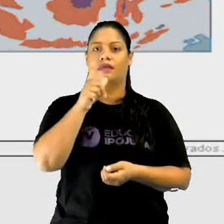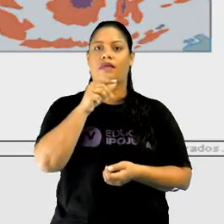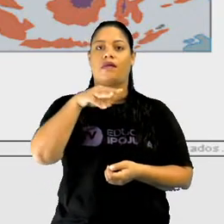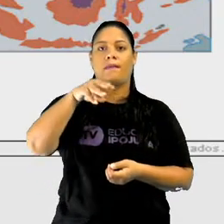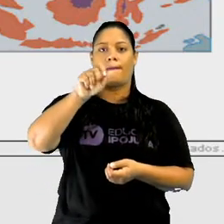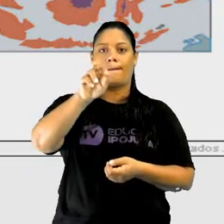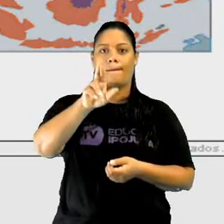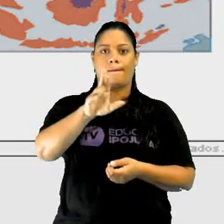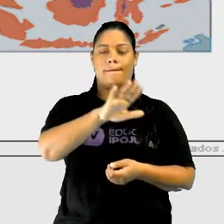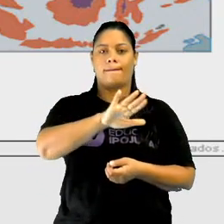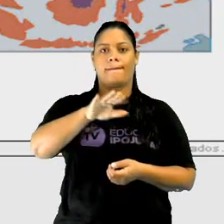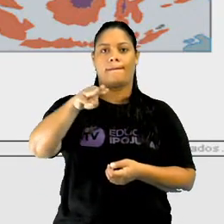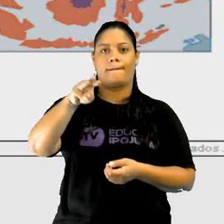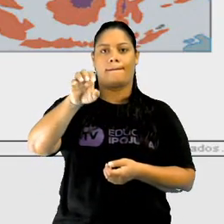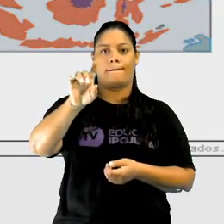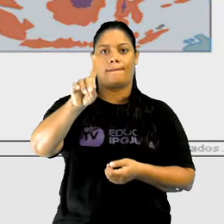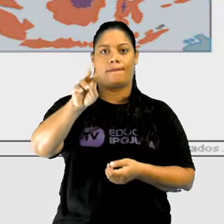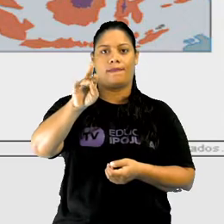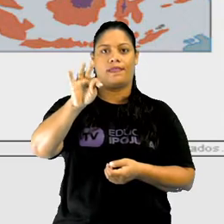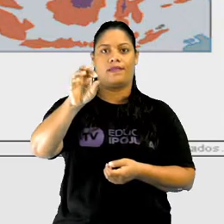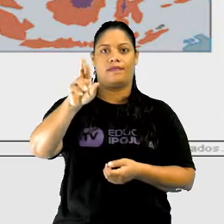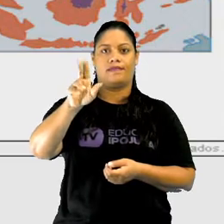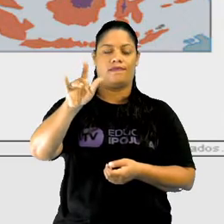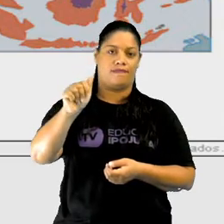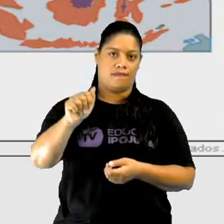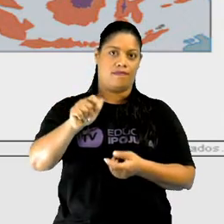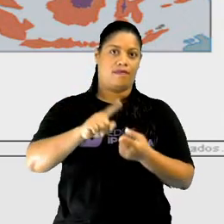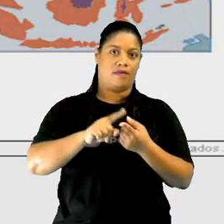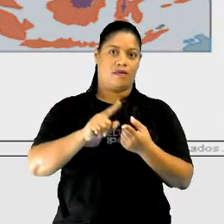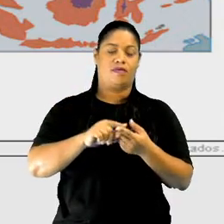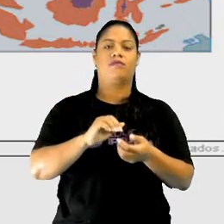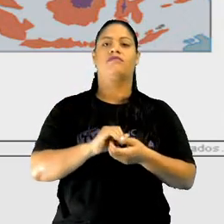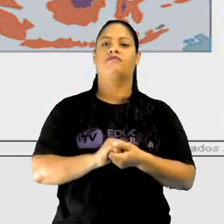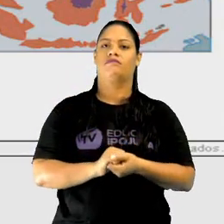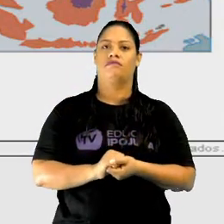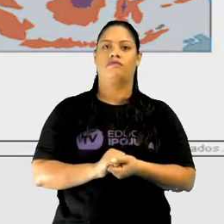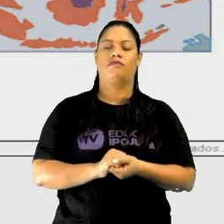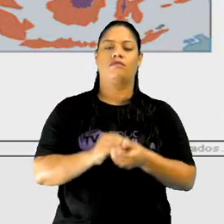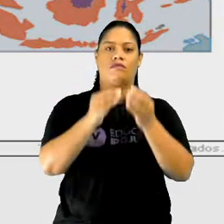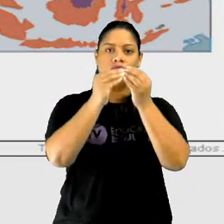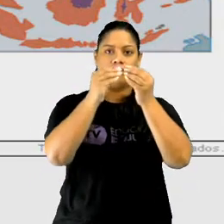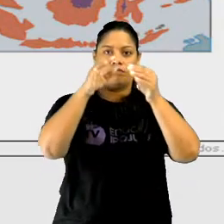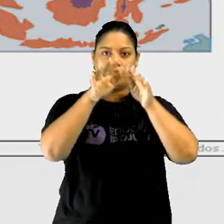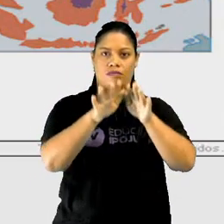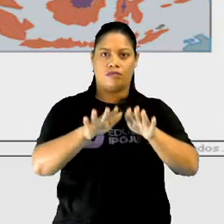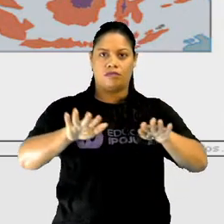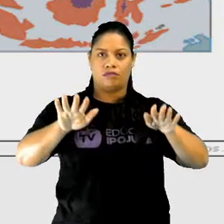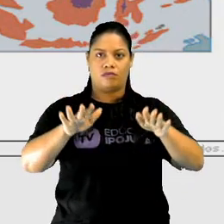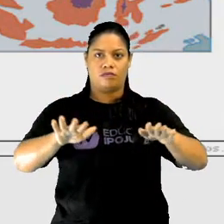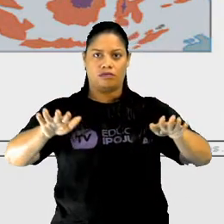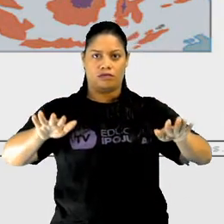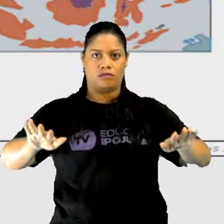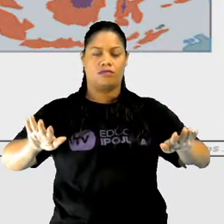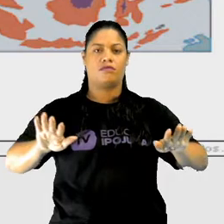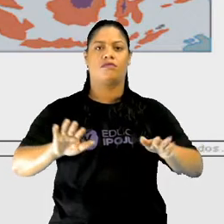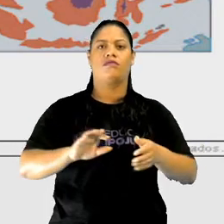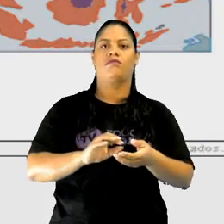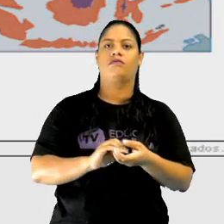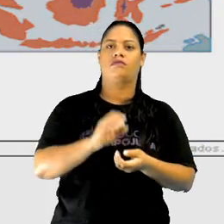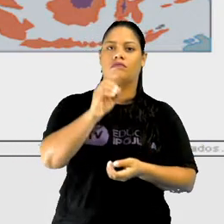e dos oceanos Pacífico e Índico. Então a gente tem aí uma variação muito grande de